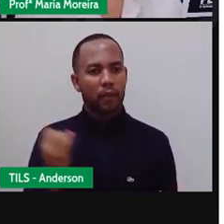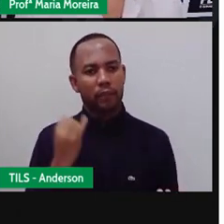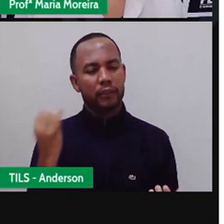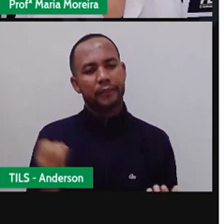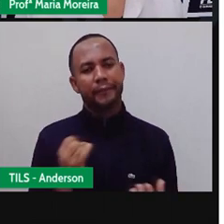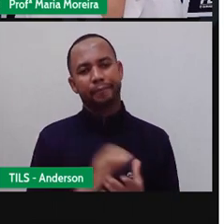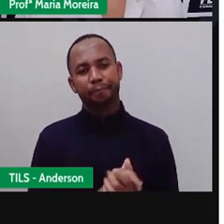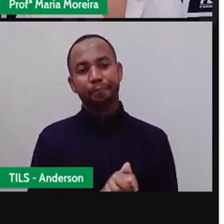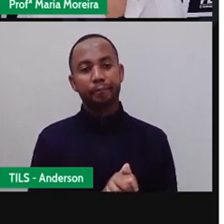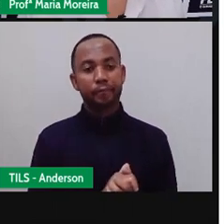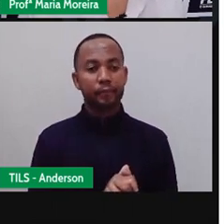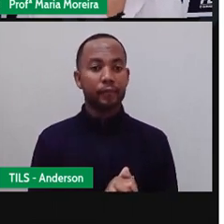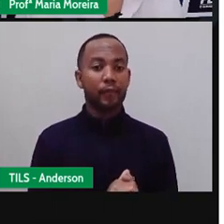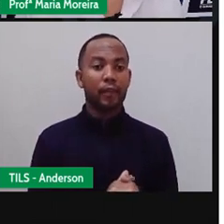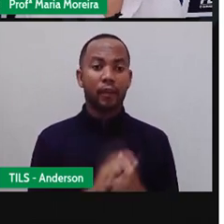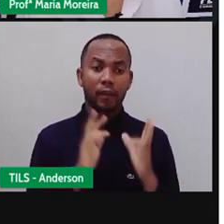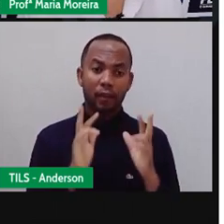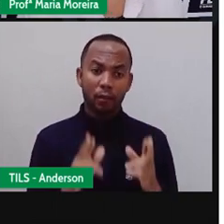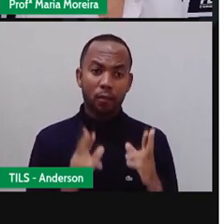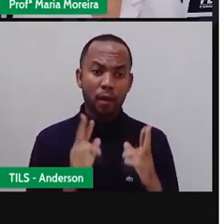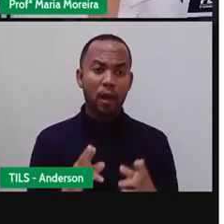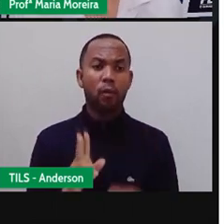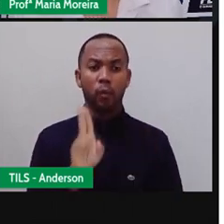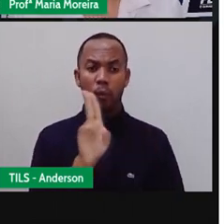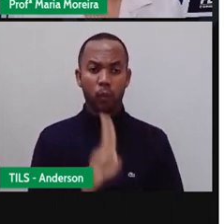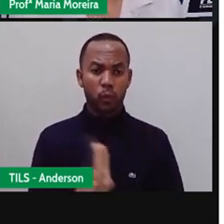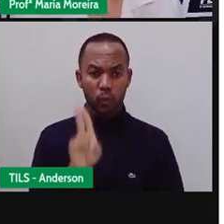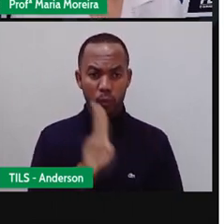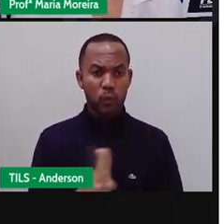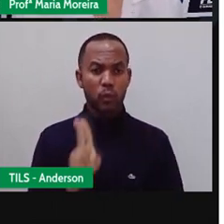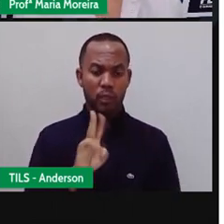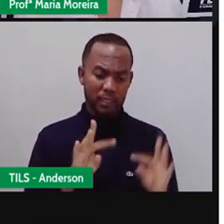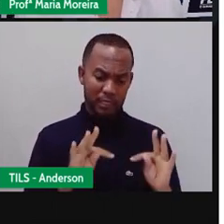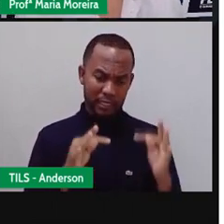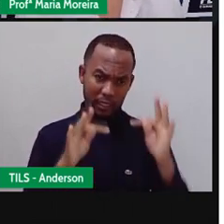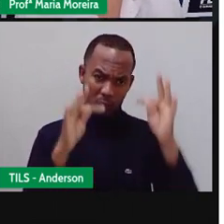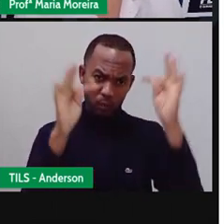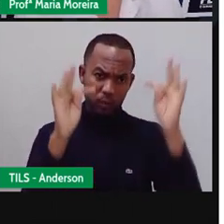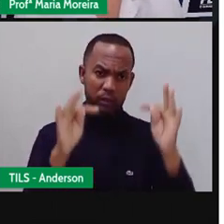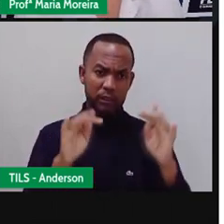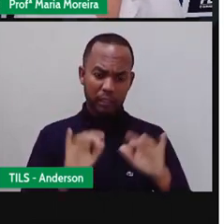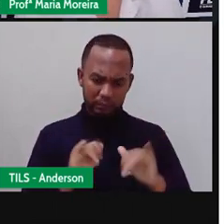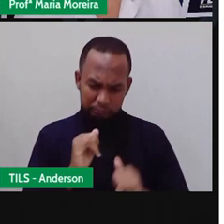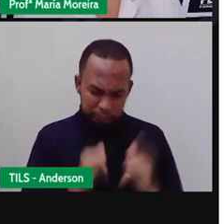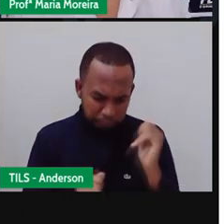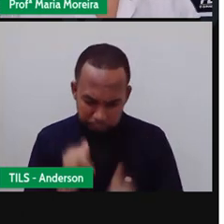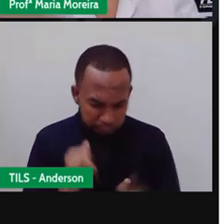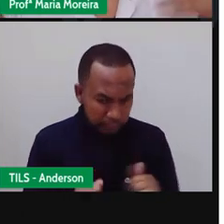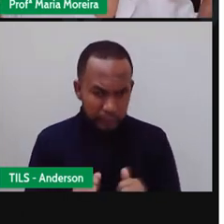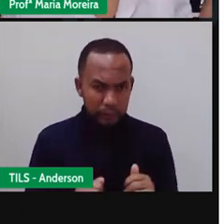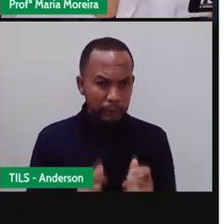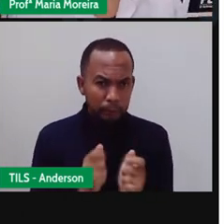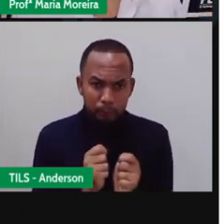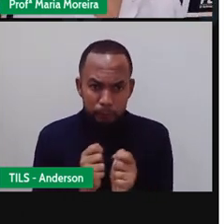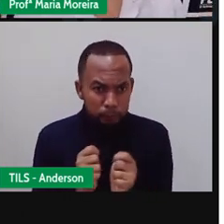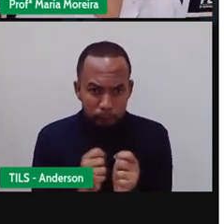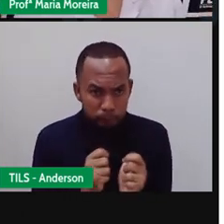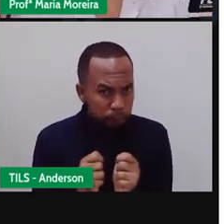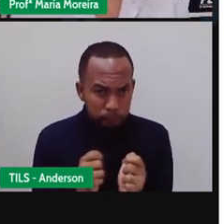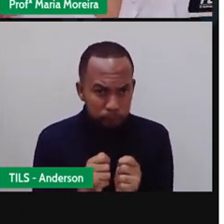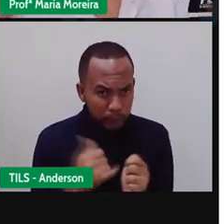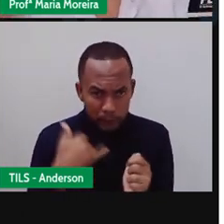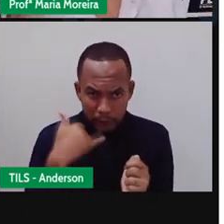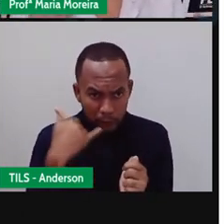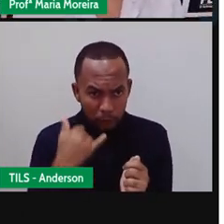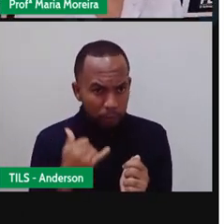não é isso? Então, assim também é o quê? O uso das tecnologias. O uso descontrolado. Então, se eu passo horas no meu celular,